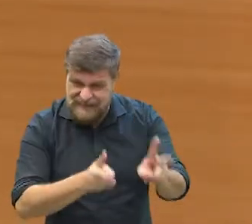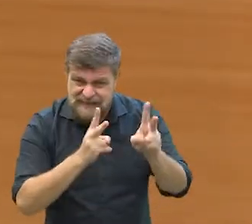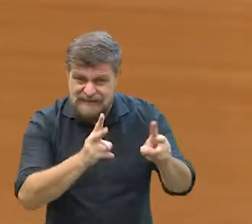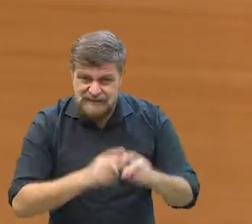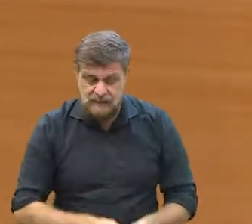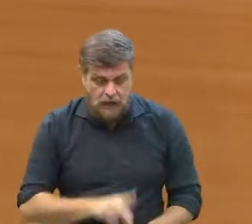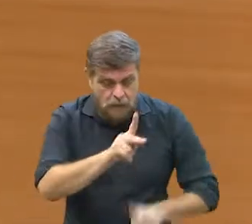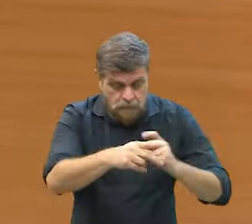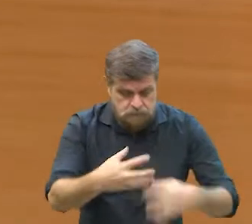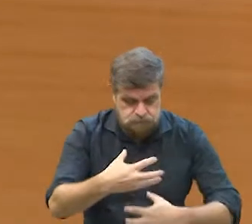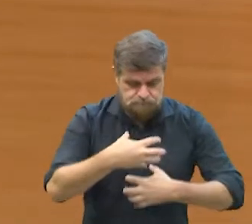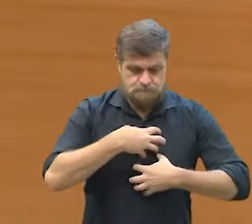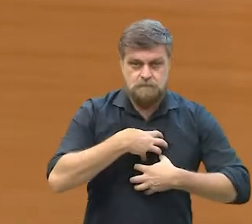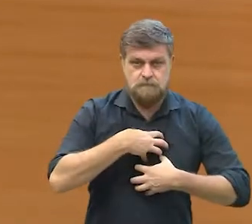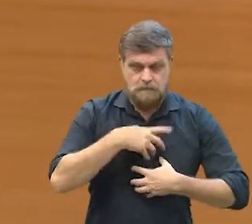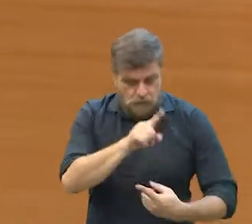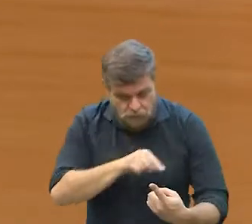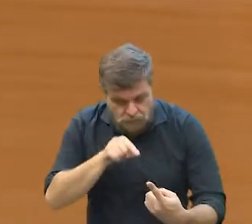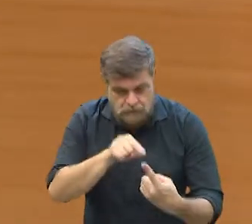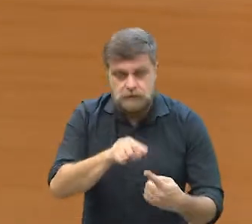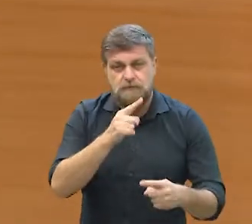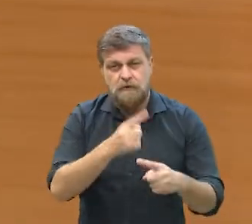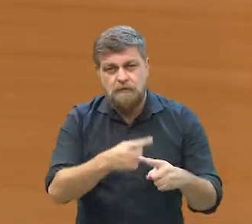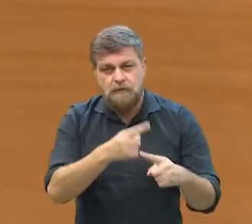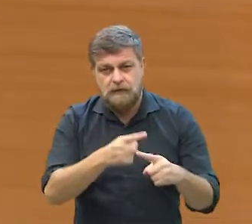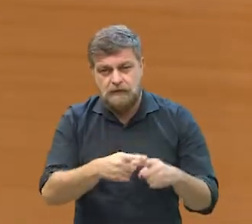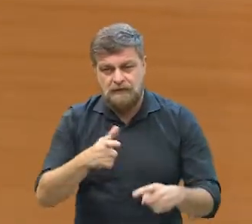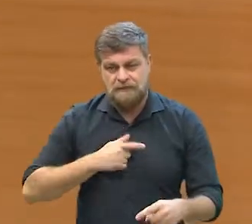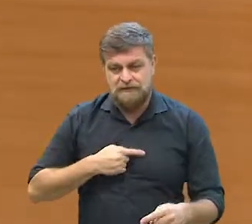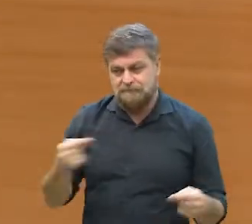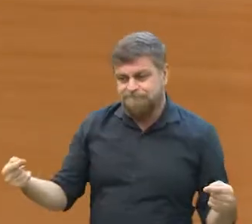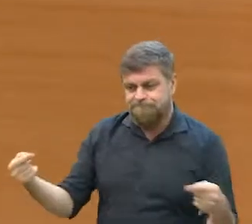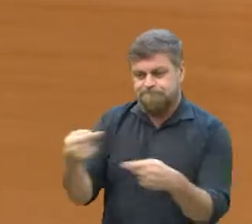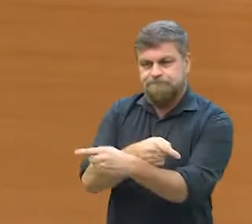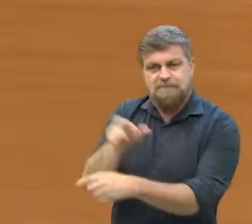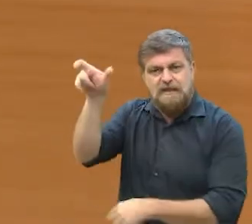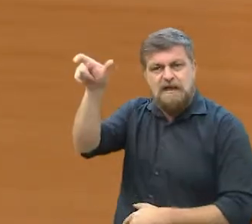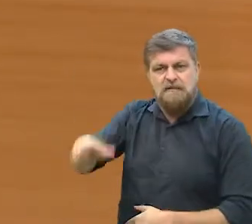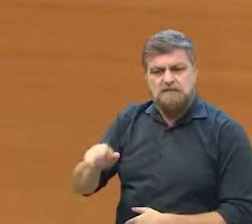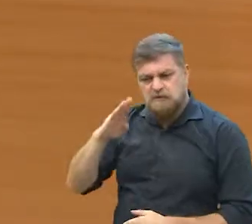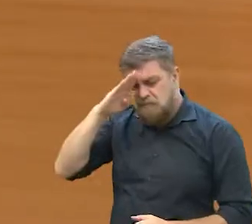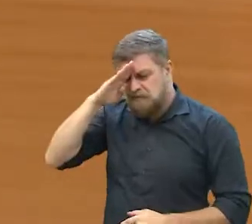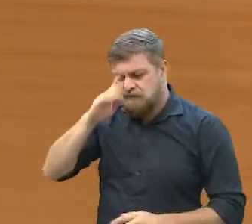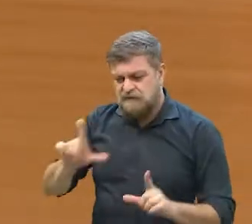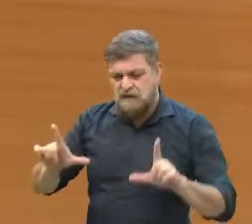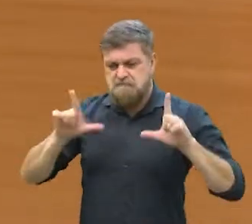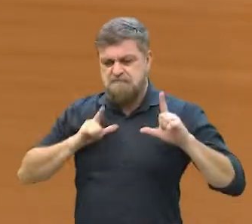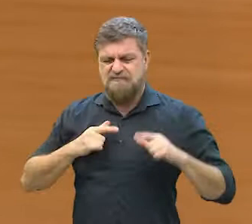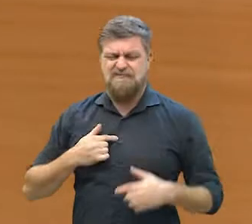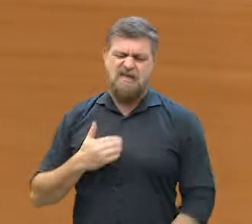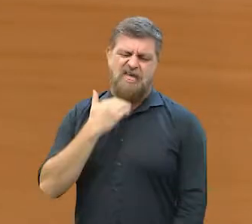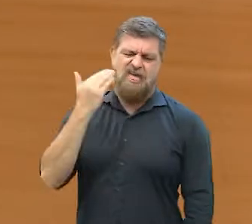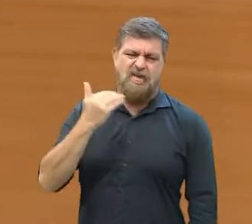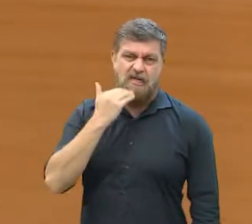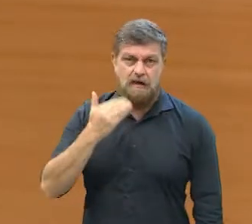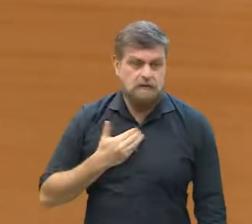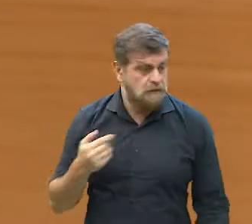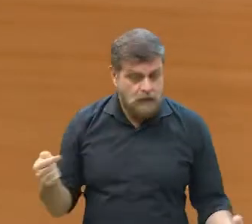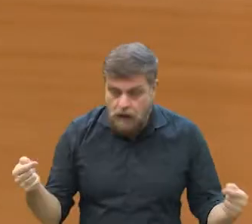permanente de sensibilização é exatamente porque para combater o negacionismo, para que